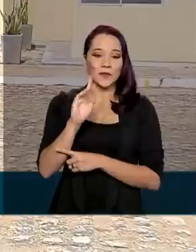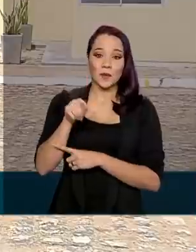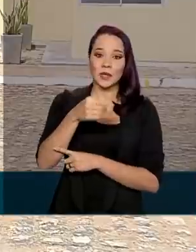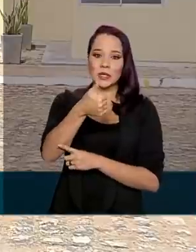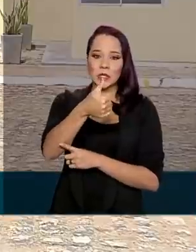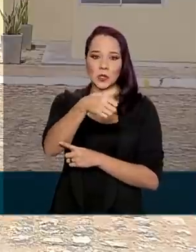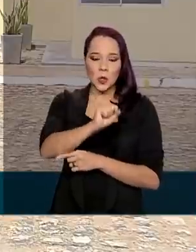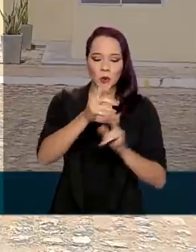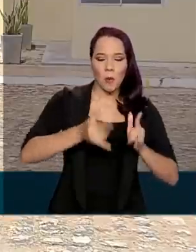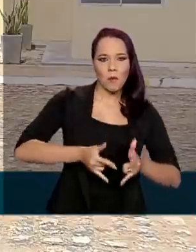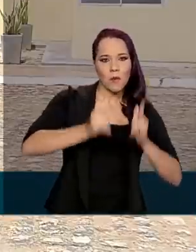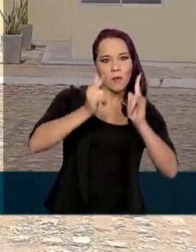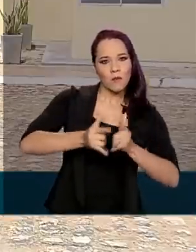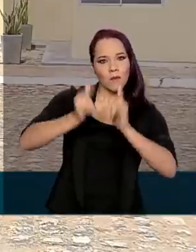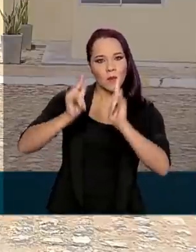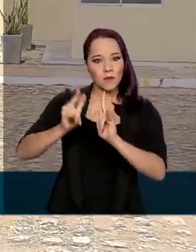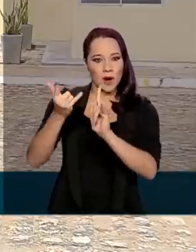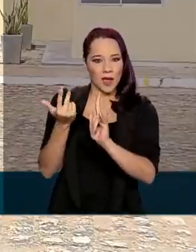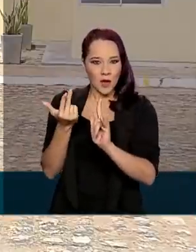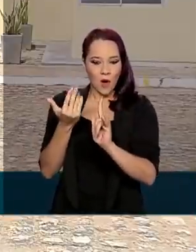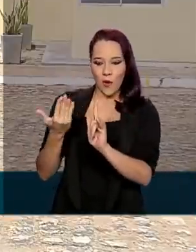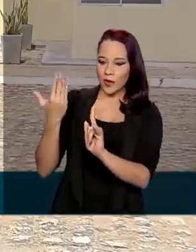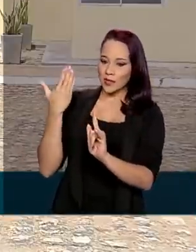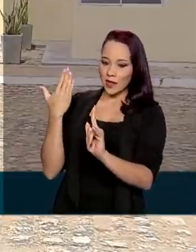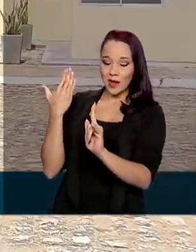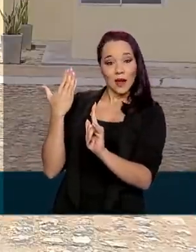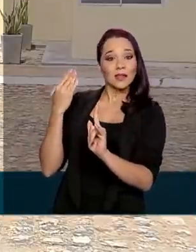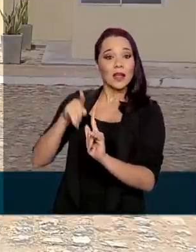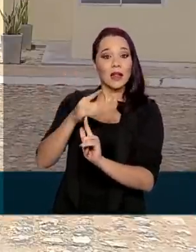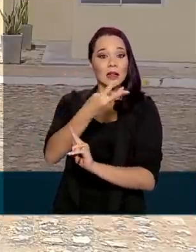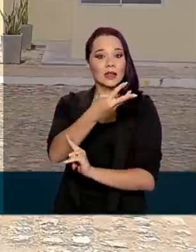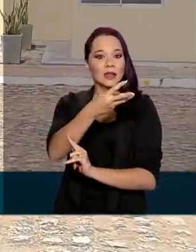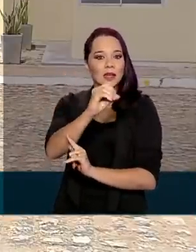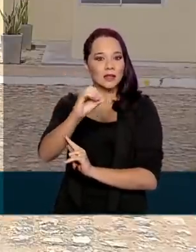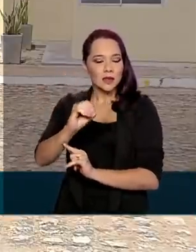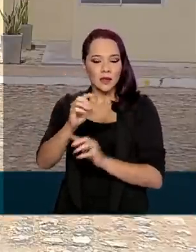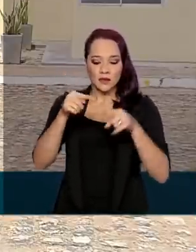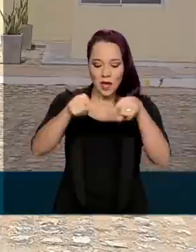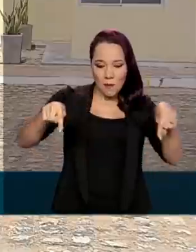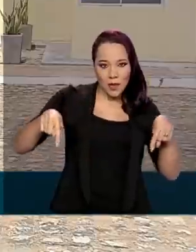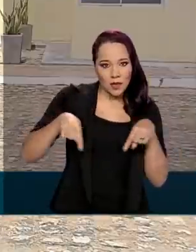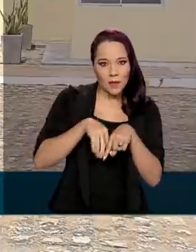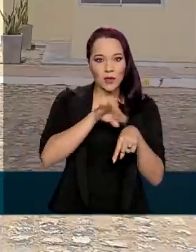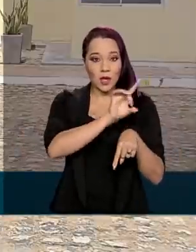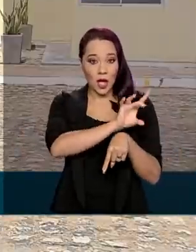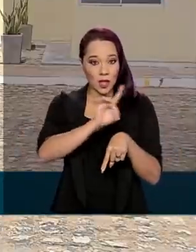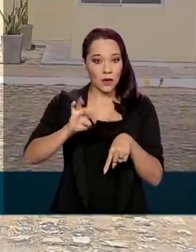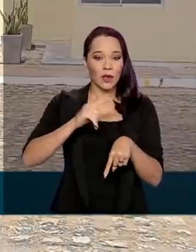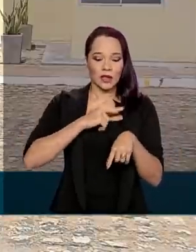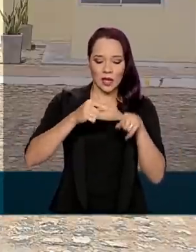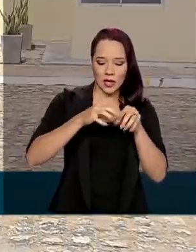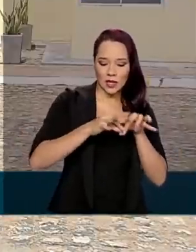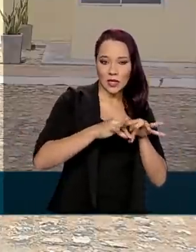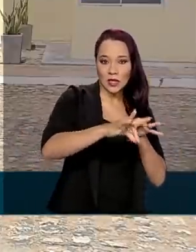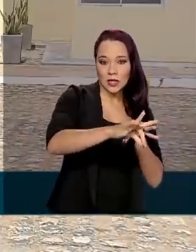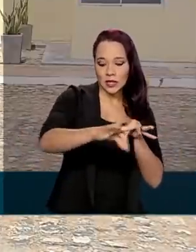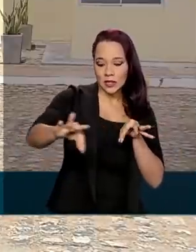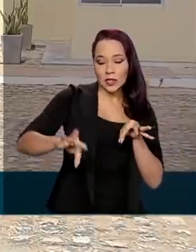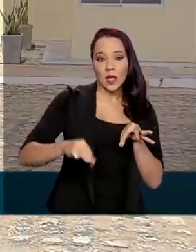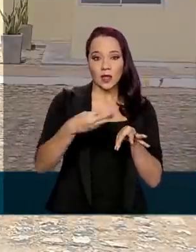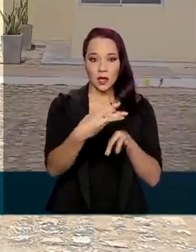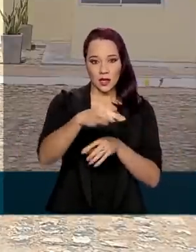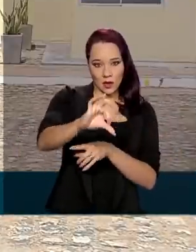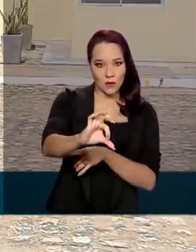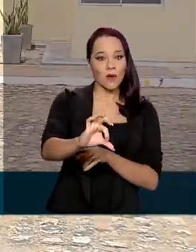são 18 blocos, como este aqui, de apartamentos. Ao todo são 300 apartamentos. Cada um desses apartamentos tem 39 metros